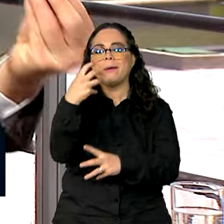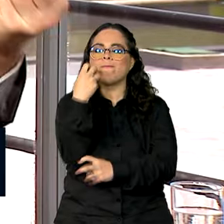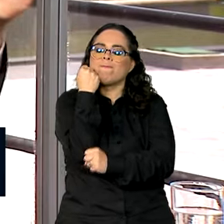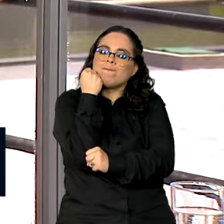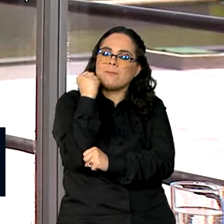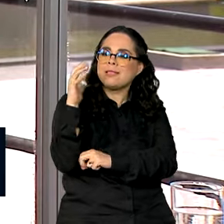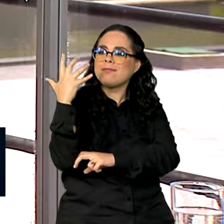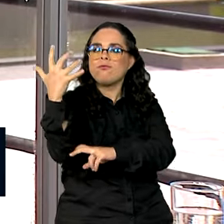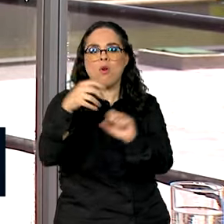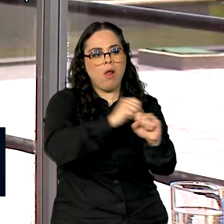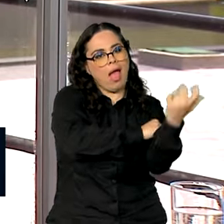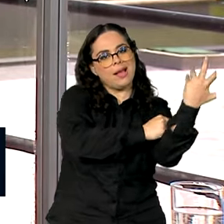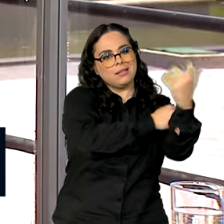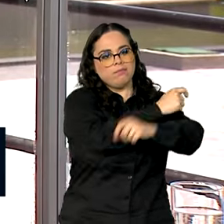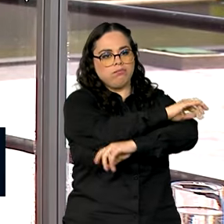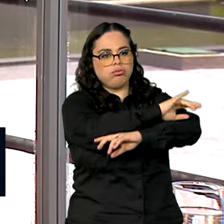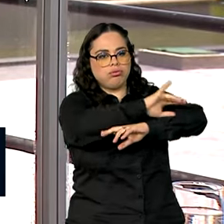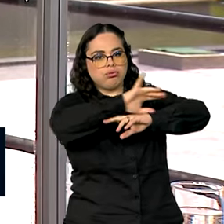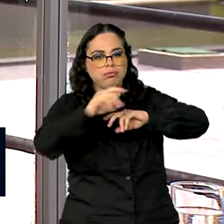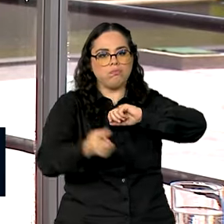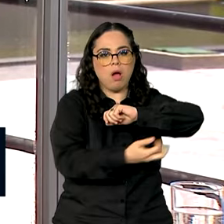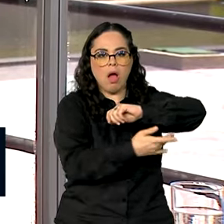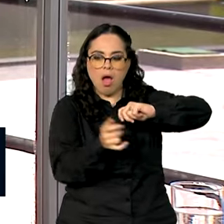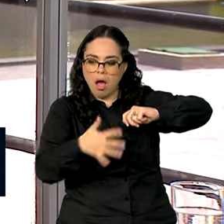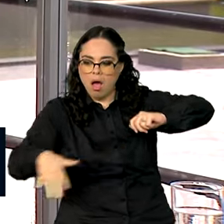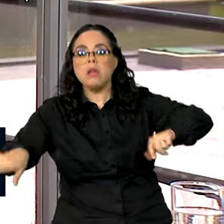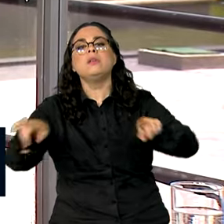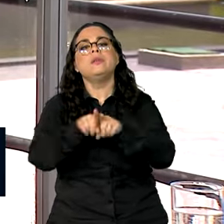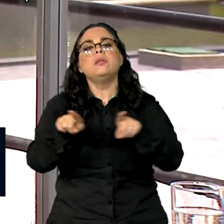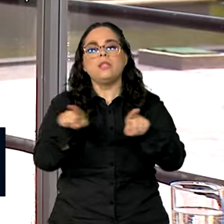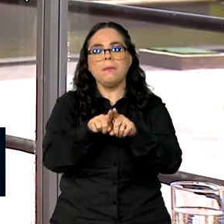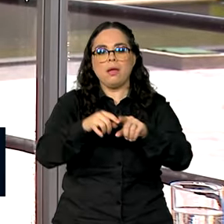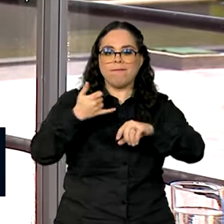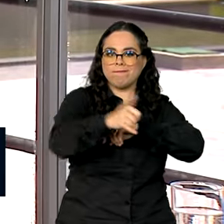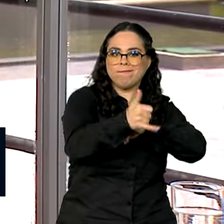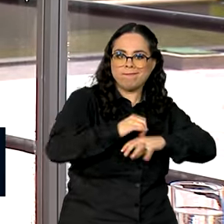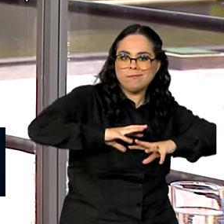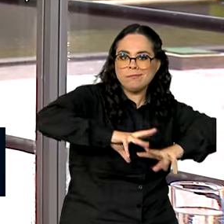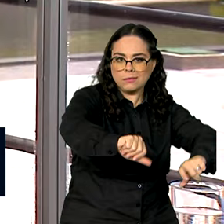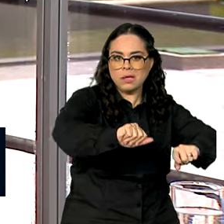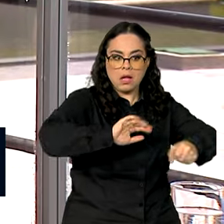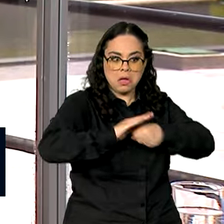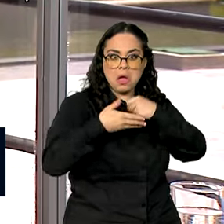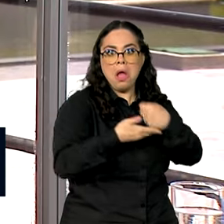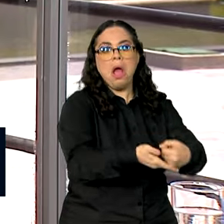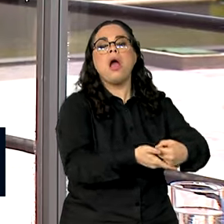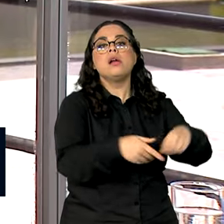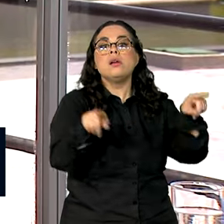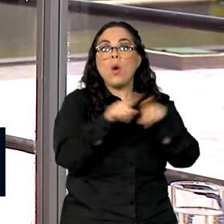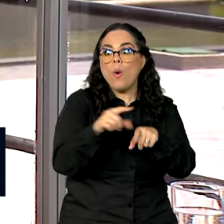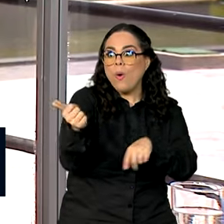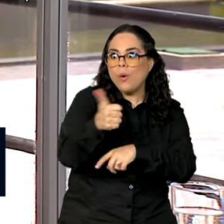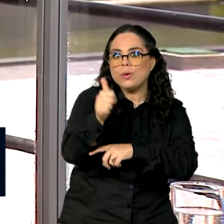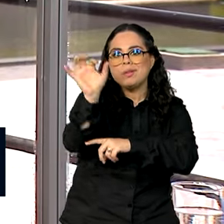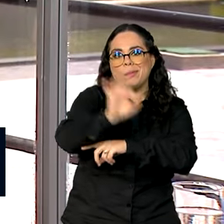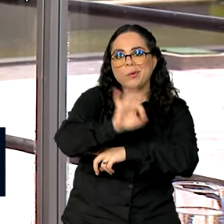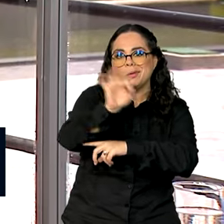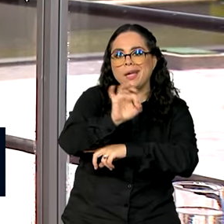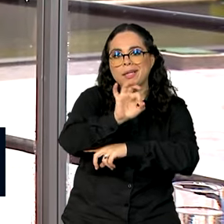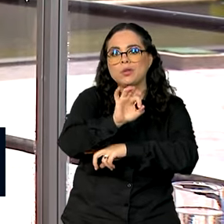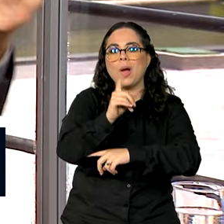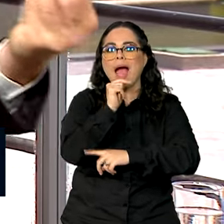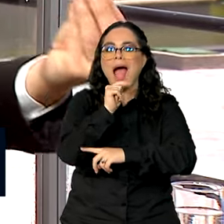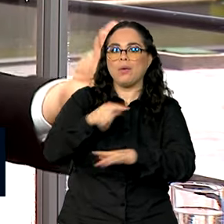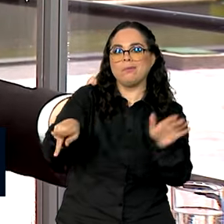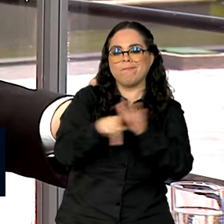florestas, produzindo energia limpa e renovável. O Brasil tem 11% da água doce do planeta. Por isso, teve a lucidez do presidente